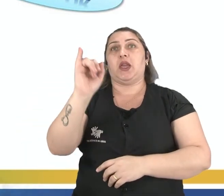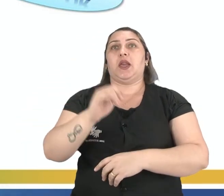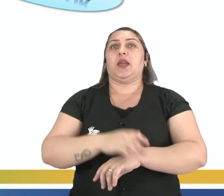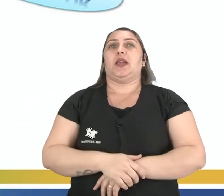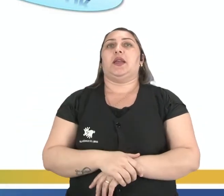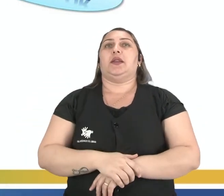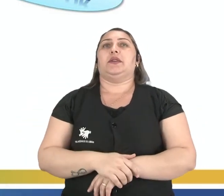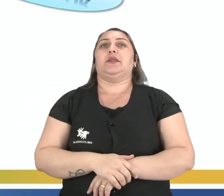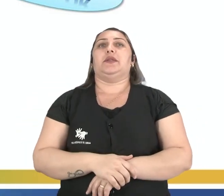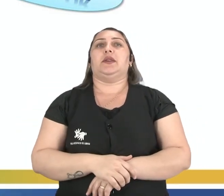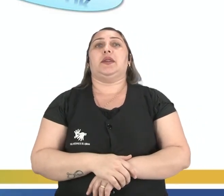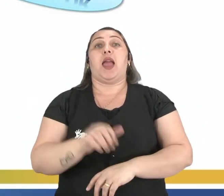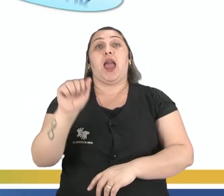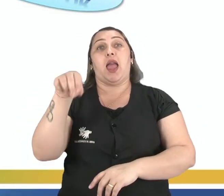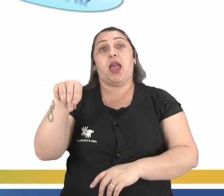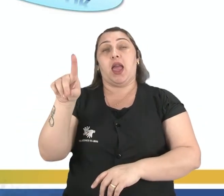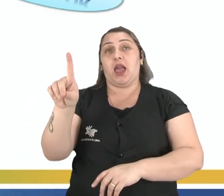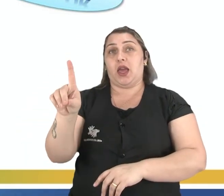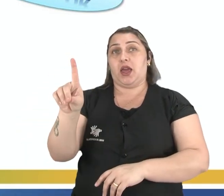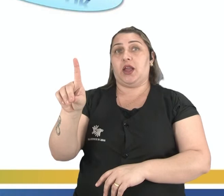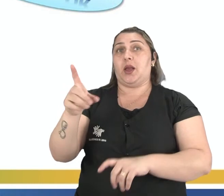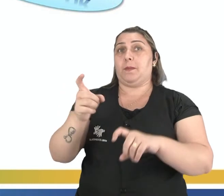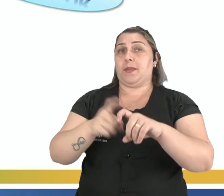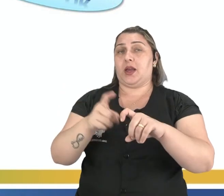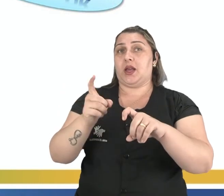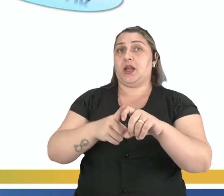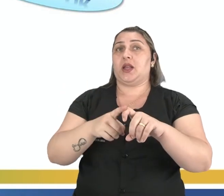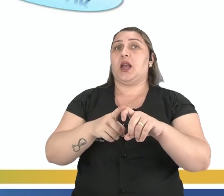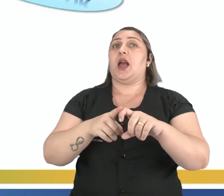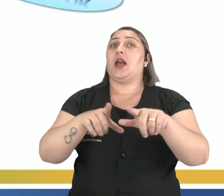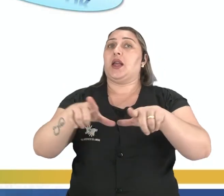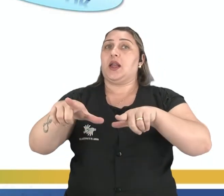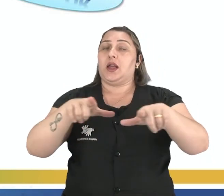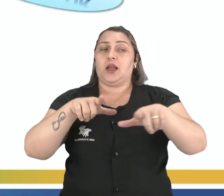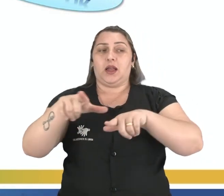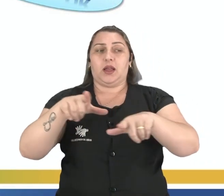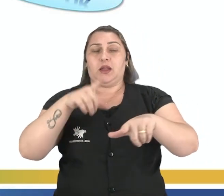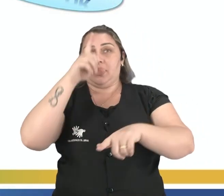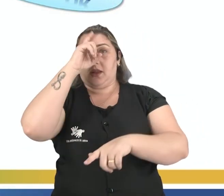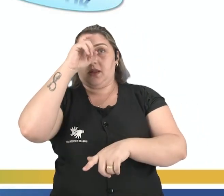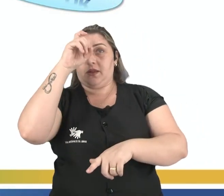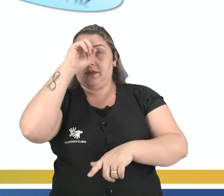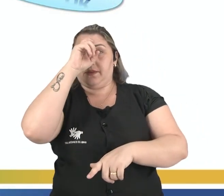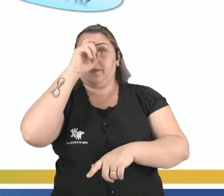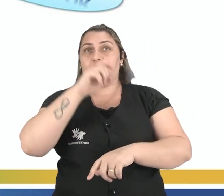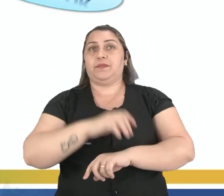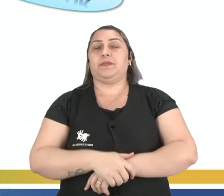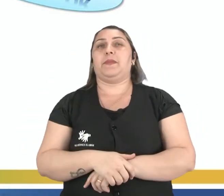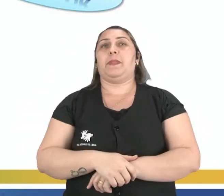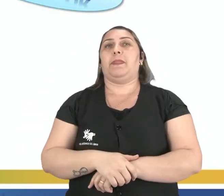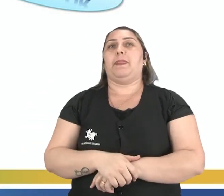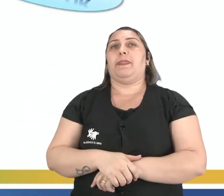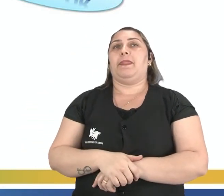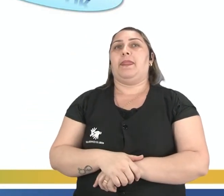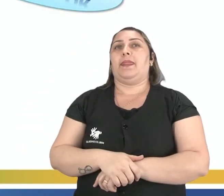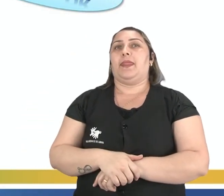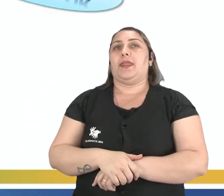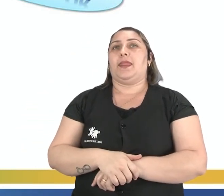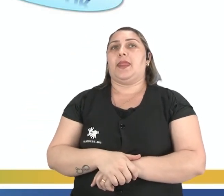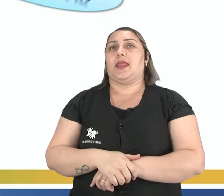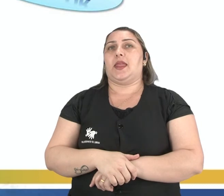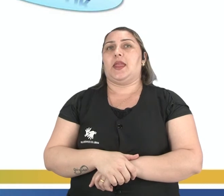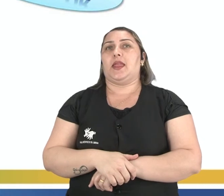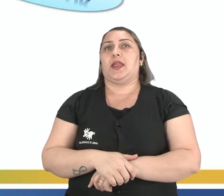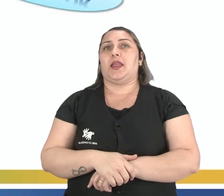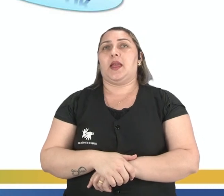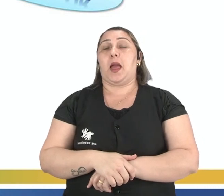de ideia. Então, vai and. Eu sou médico e trabalho no hospital. I don't like my job. Eu não gosto do